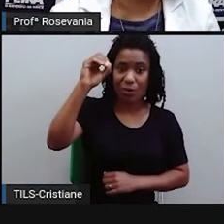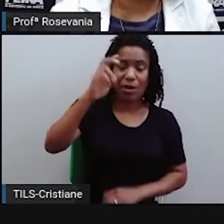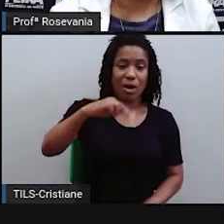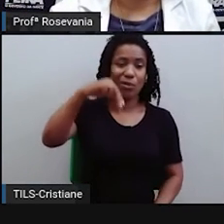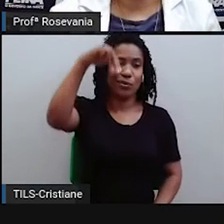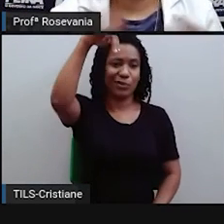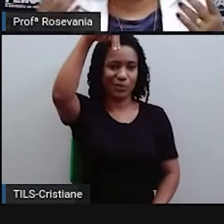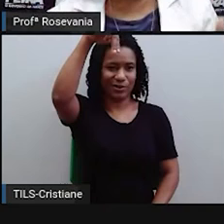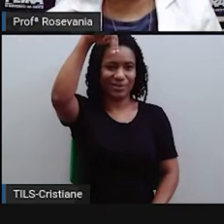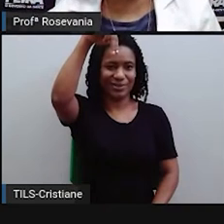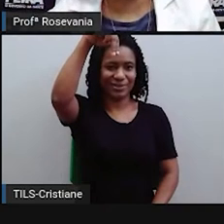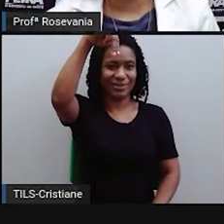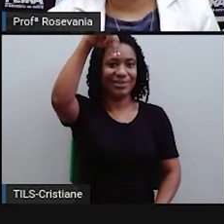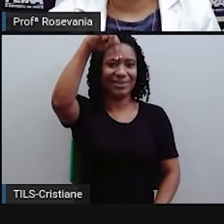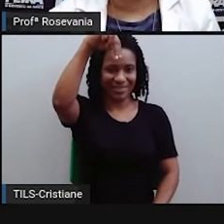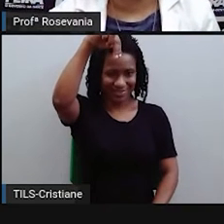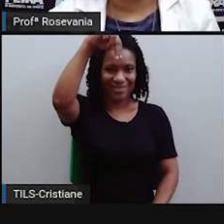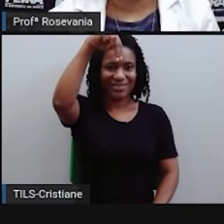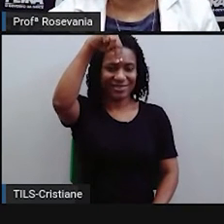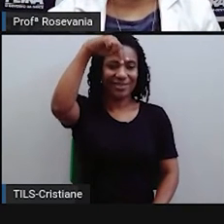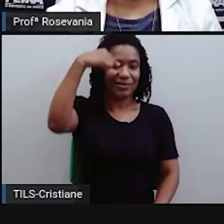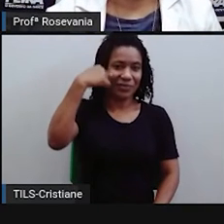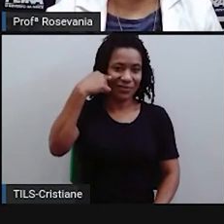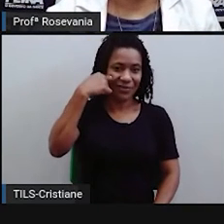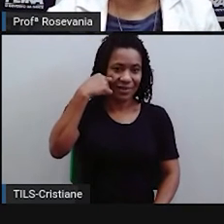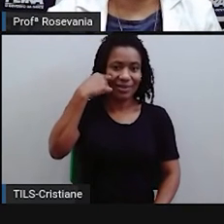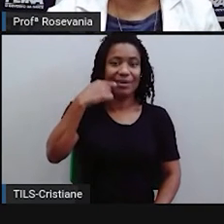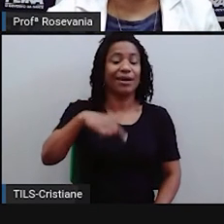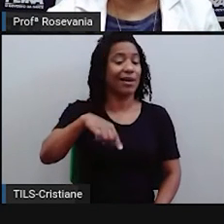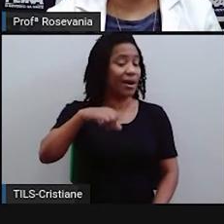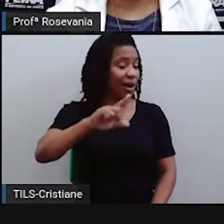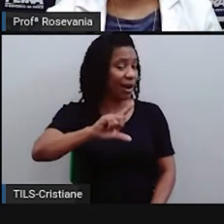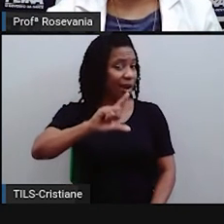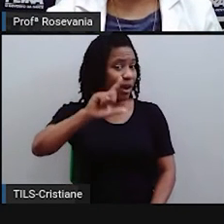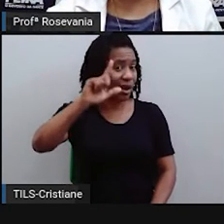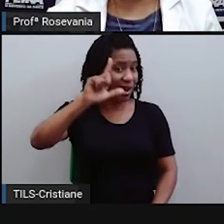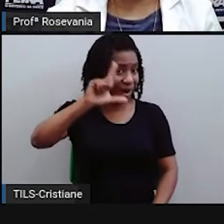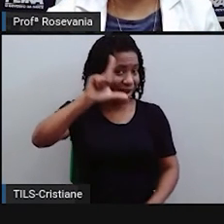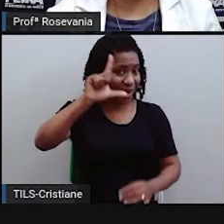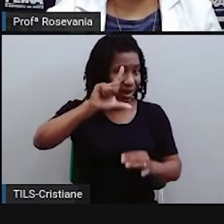quê que eu tô dizendo? Eu tô falando uma latitude, se eu digo assim,